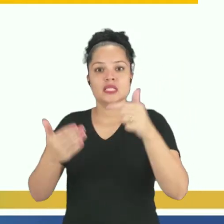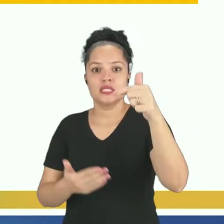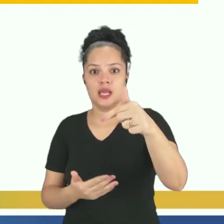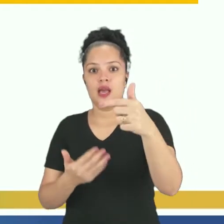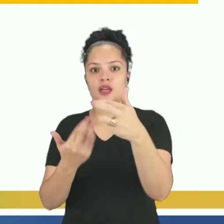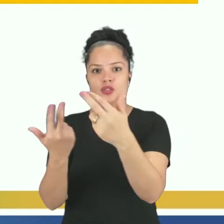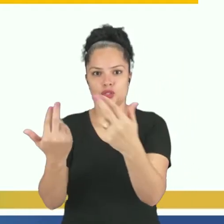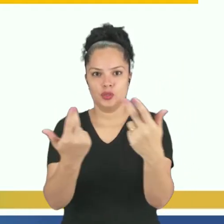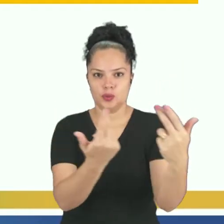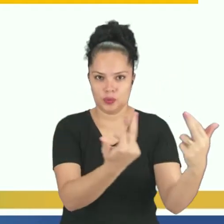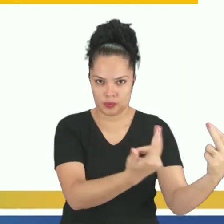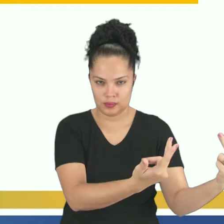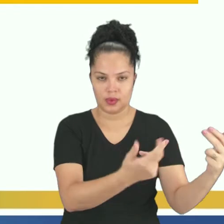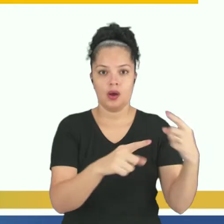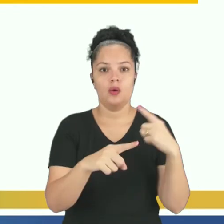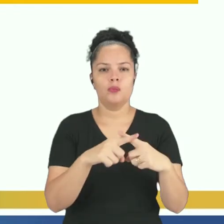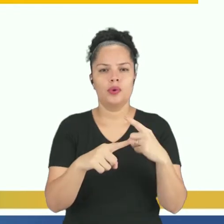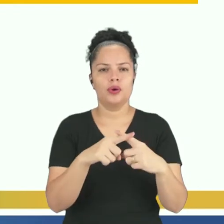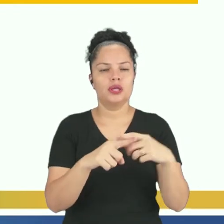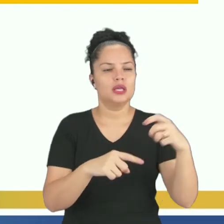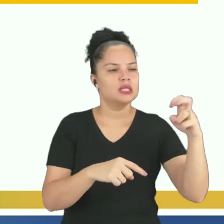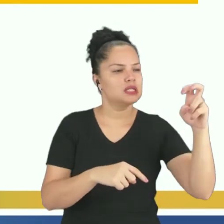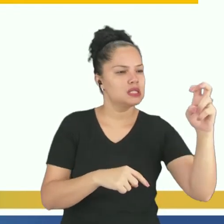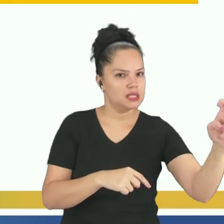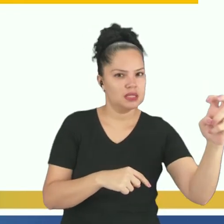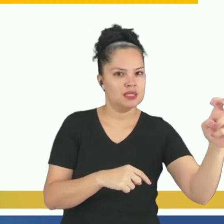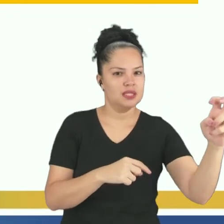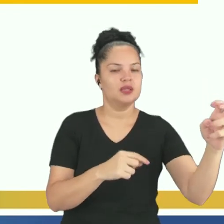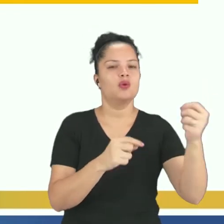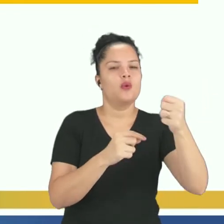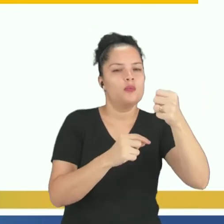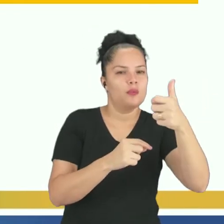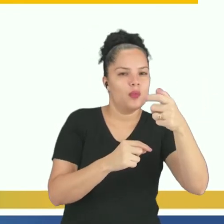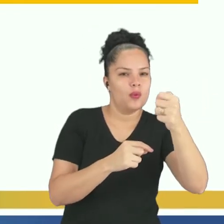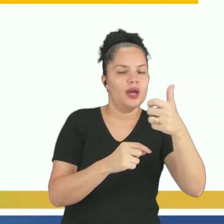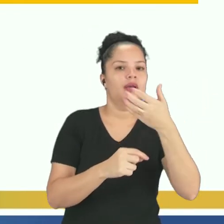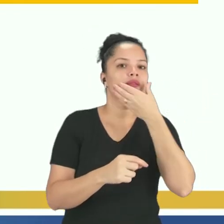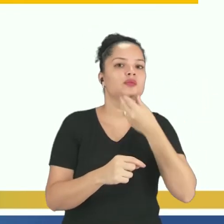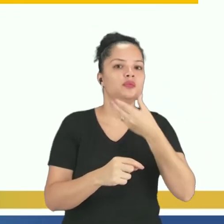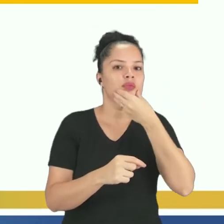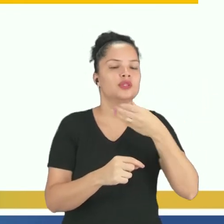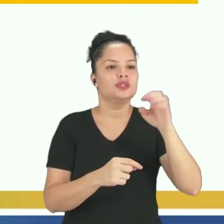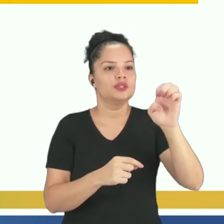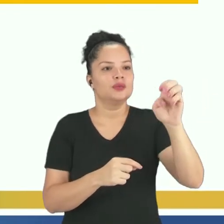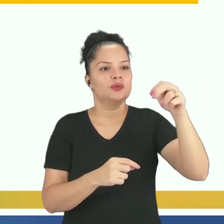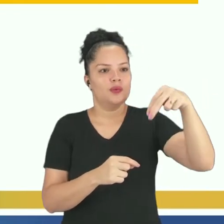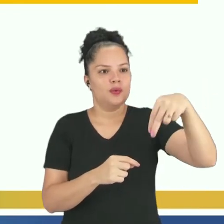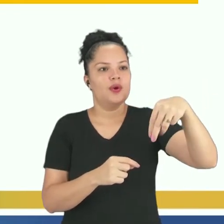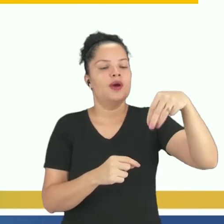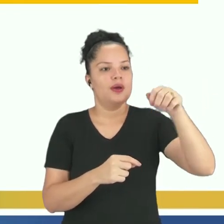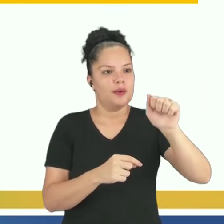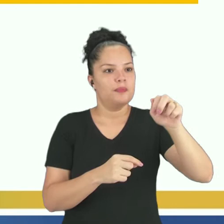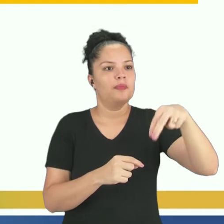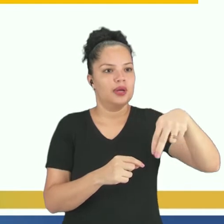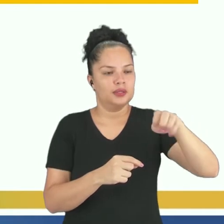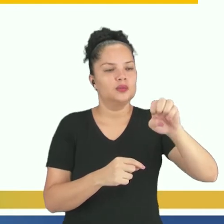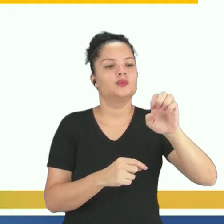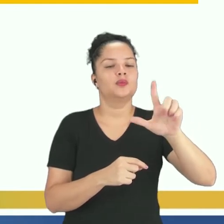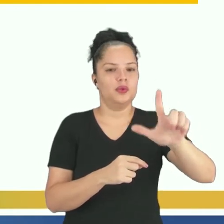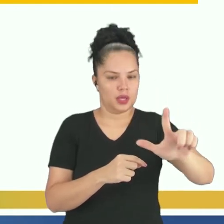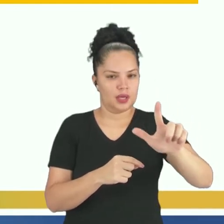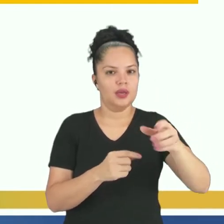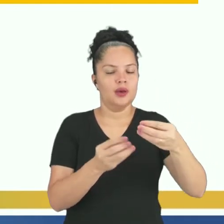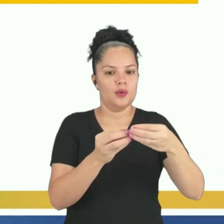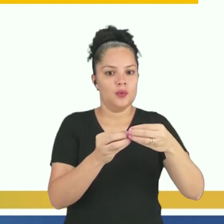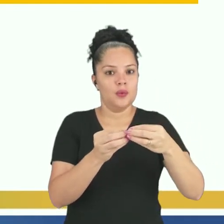partes? Ora, porque a cada cinco moedas, né, que o Emmanuel pegava para ele, duas ele dava, certo,